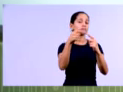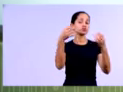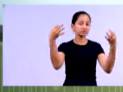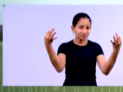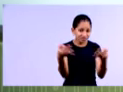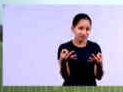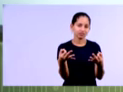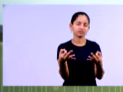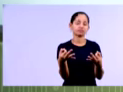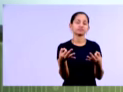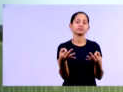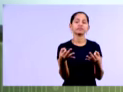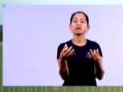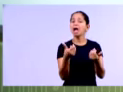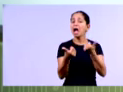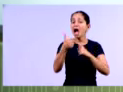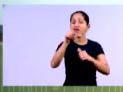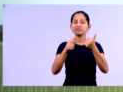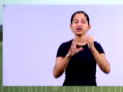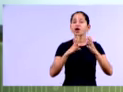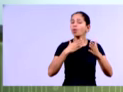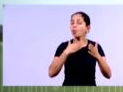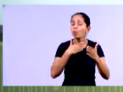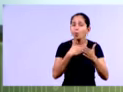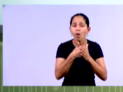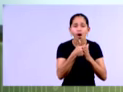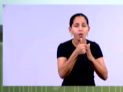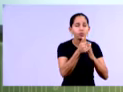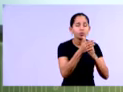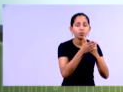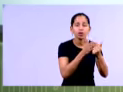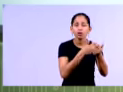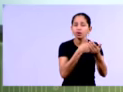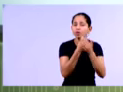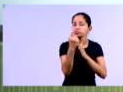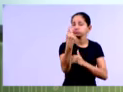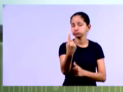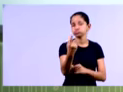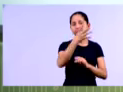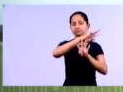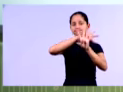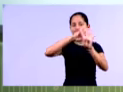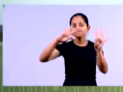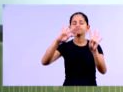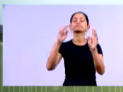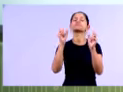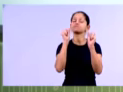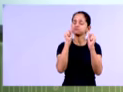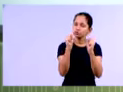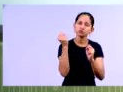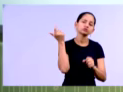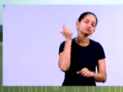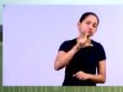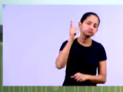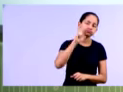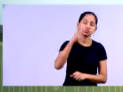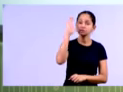a analisar qualquer demonstração contábil que tiver ao teu alcance. Então, se você, por exemplo,